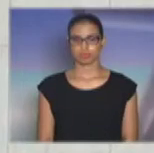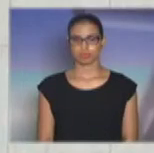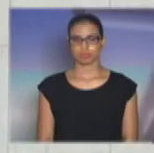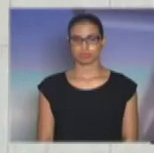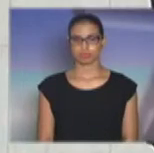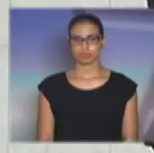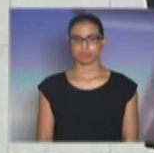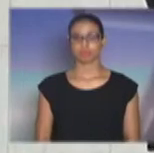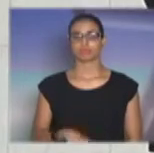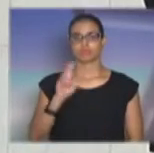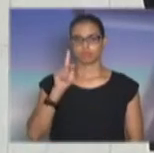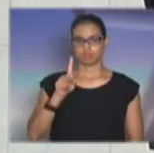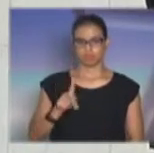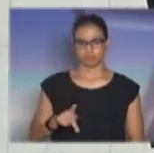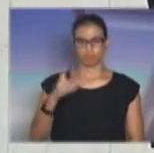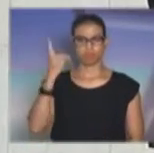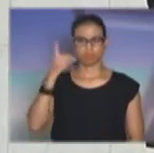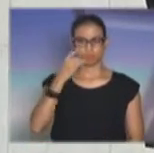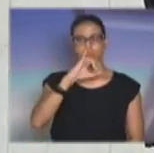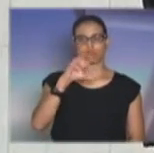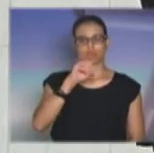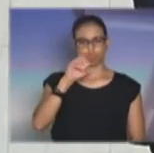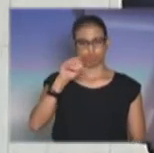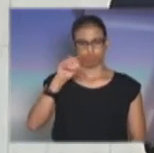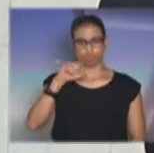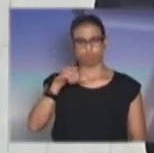Senhor Presidente e deputado Joji Ato,